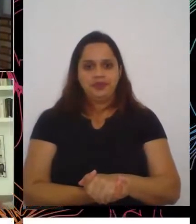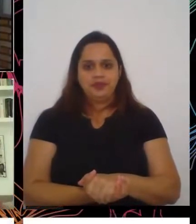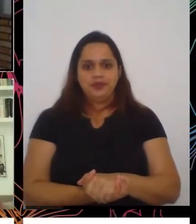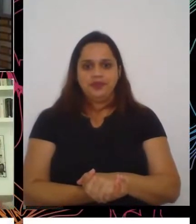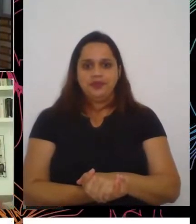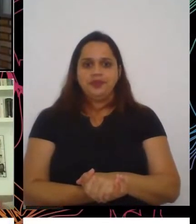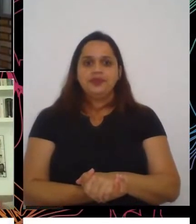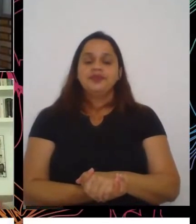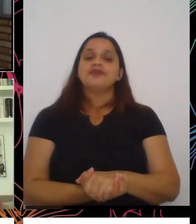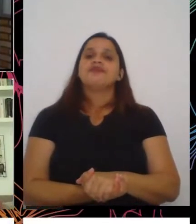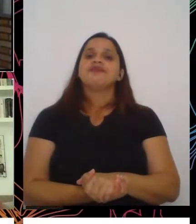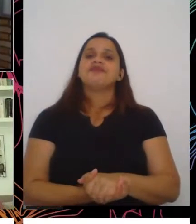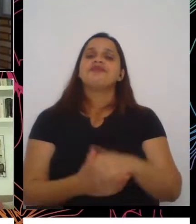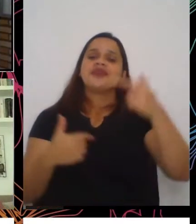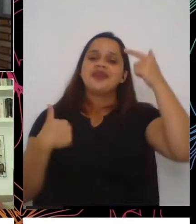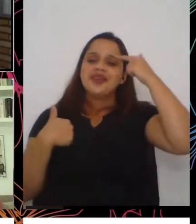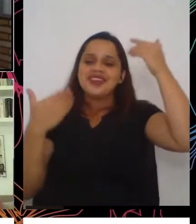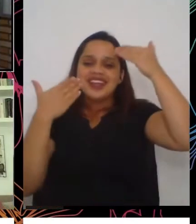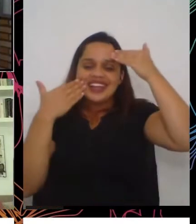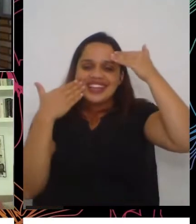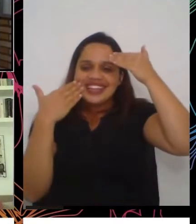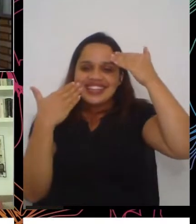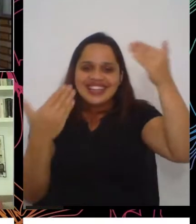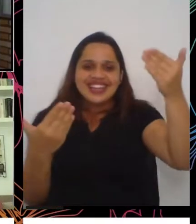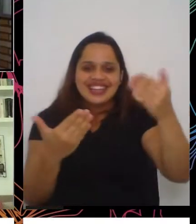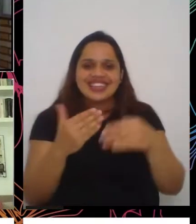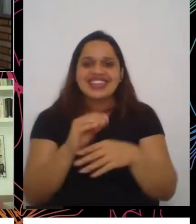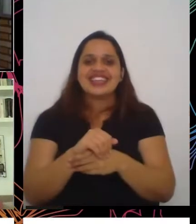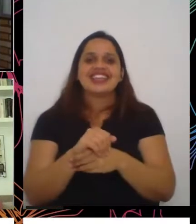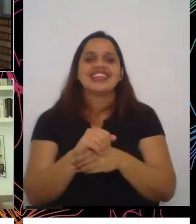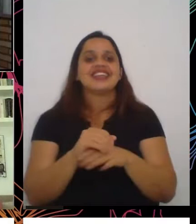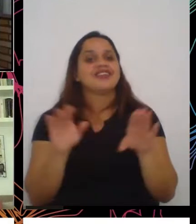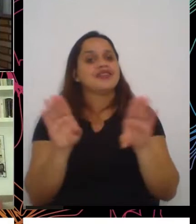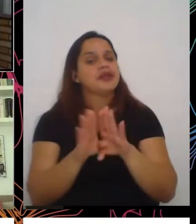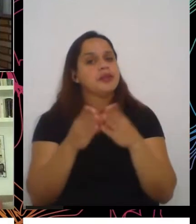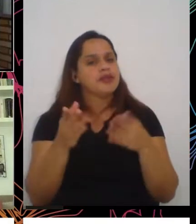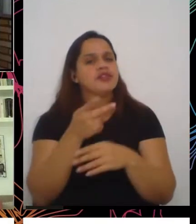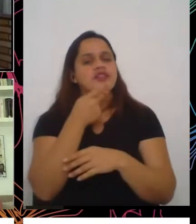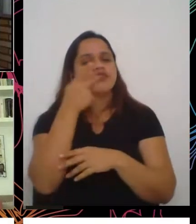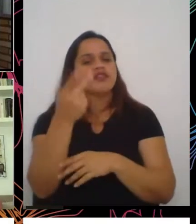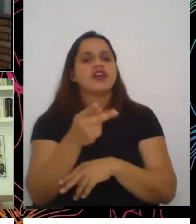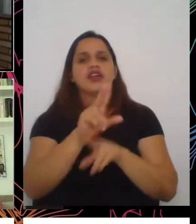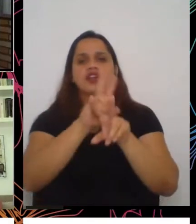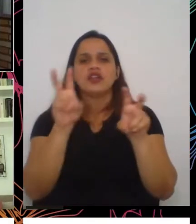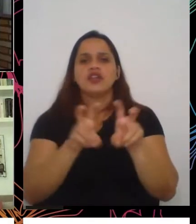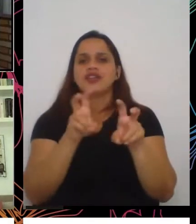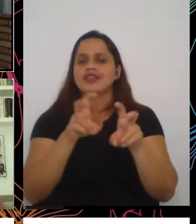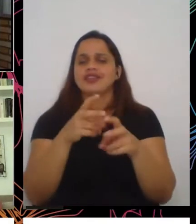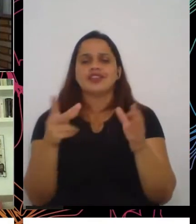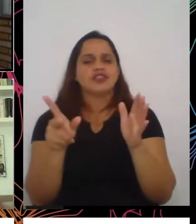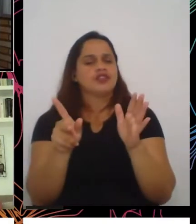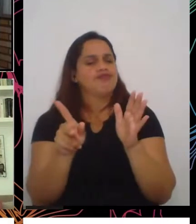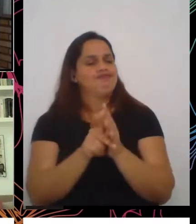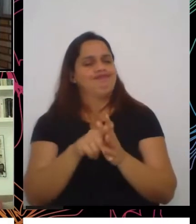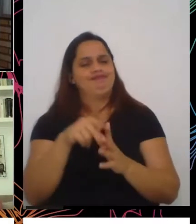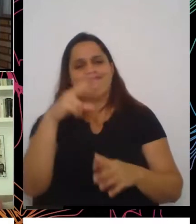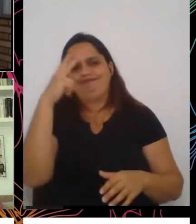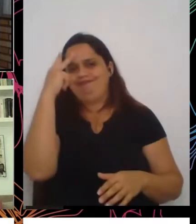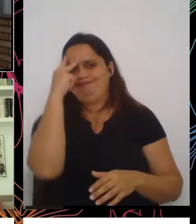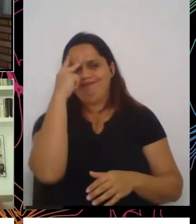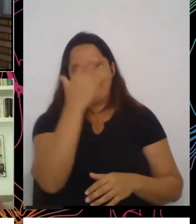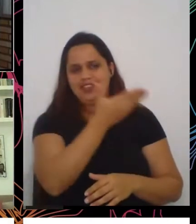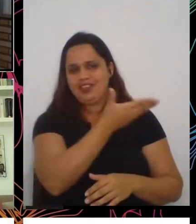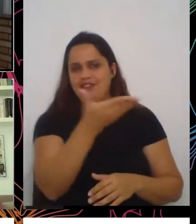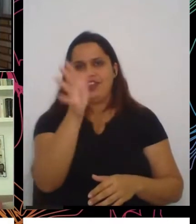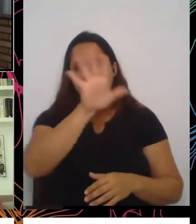Eu que agradeço, Daniel. E você comentou sobre ser vergonhosa. Esse cenário, essa